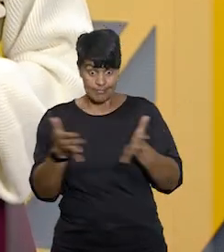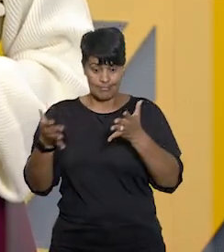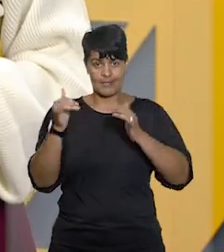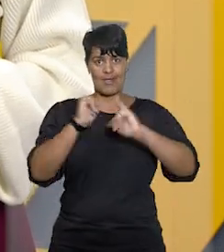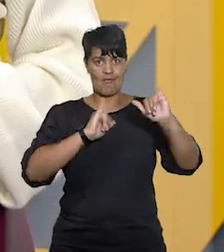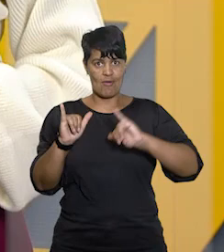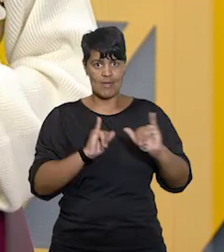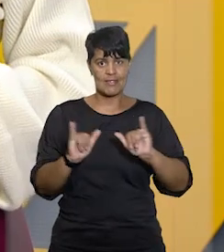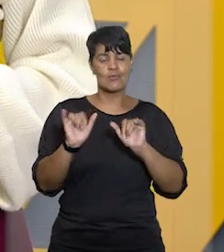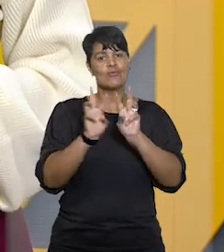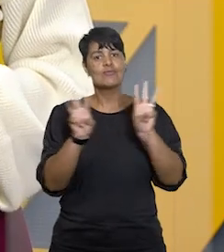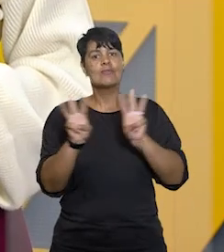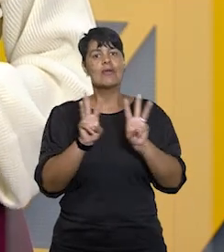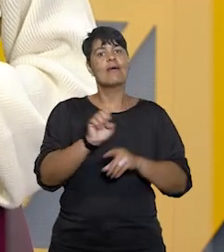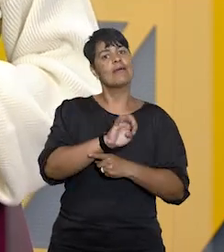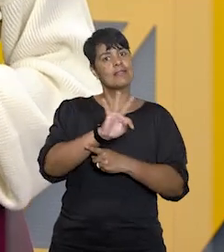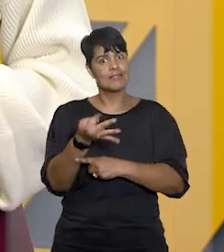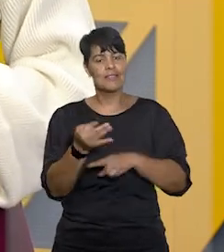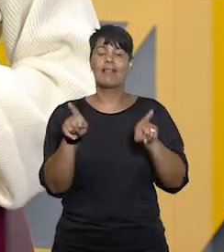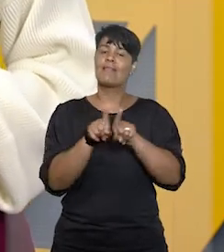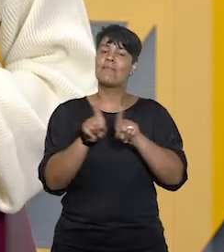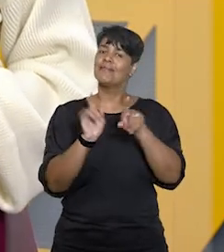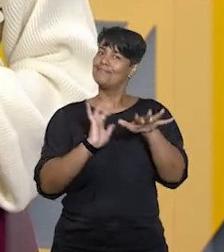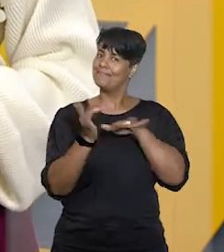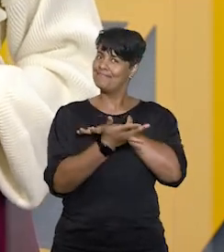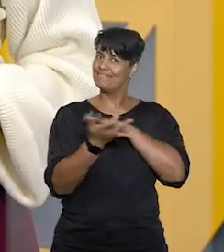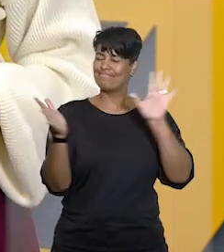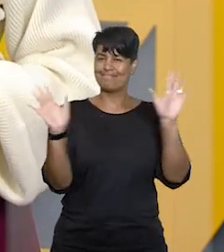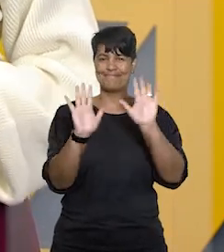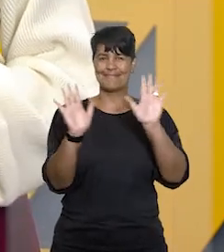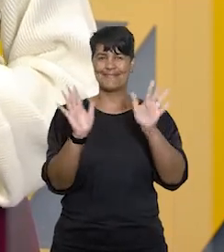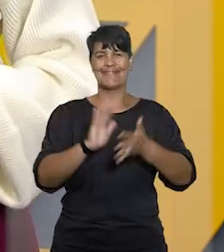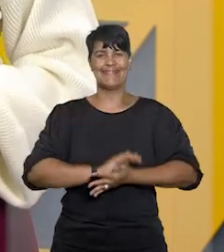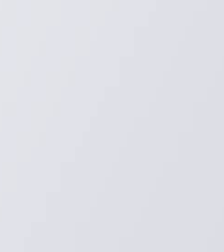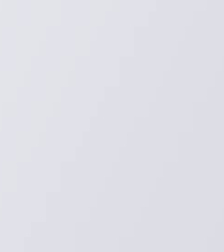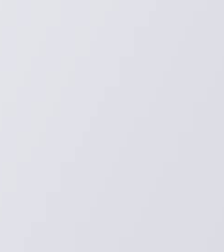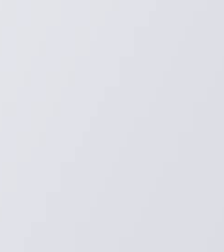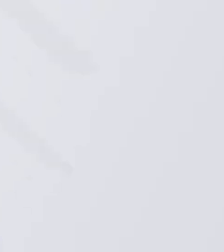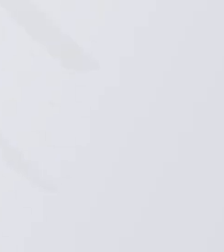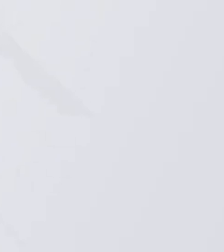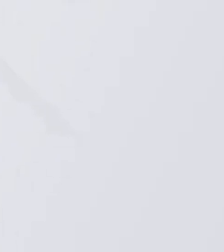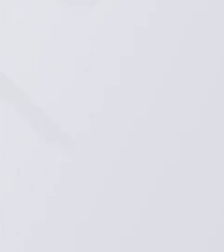notícias no site do STJ e nas nossas redes sociais. Até a próxima!